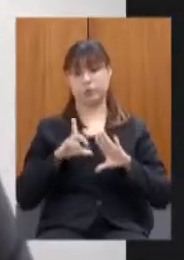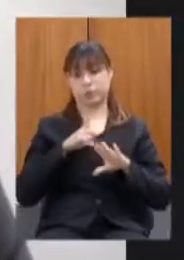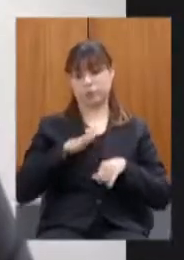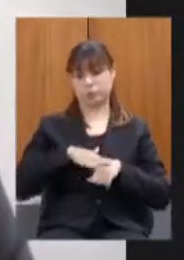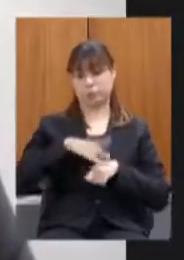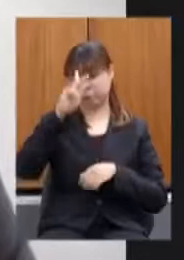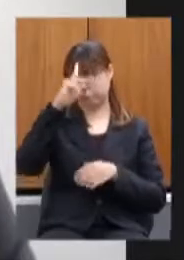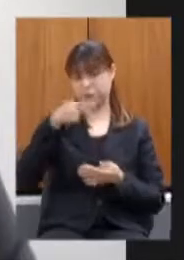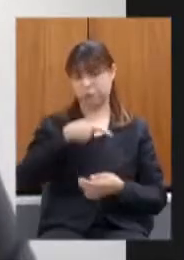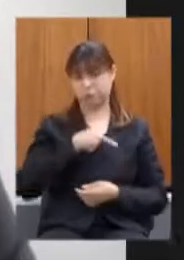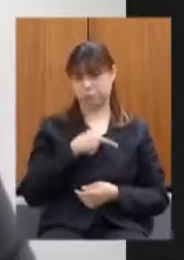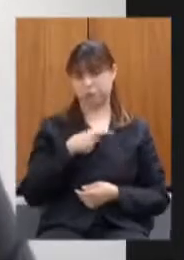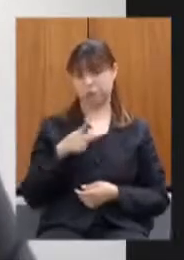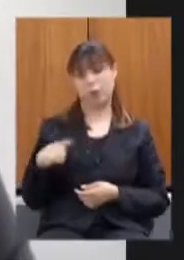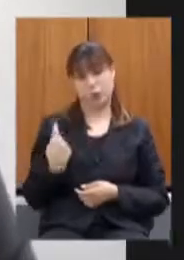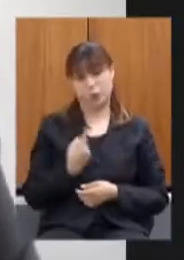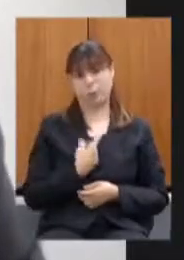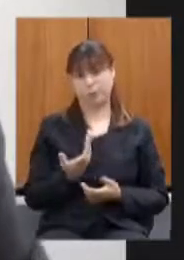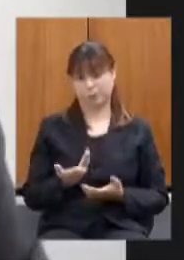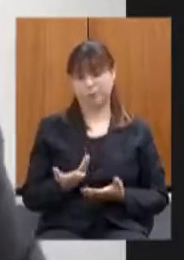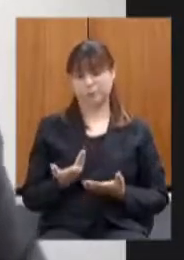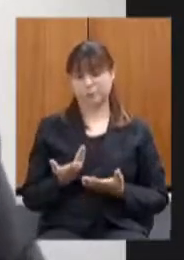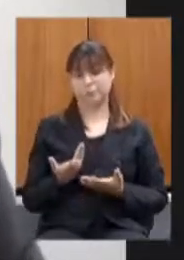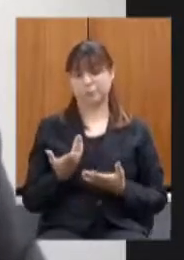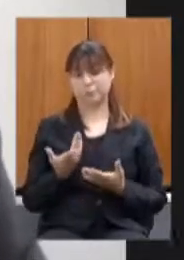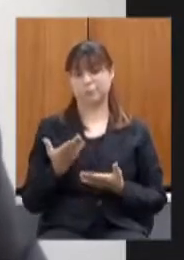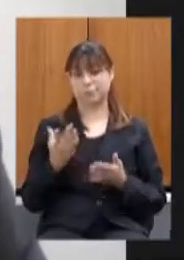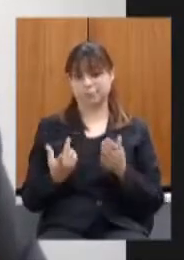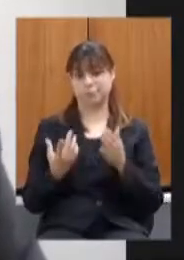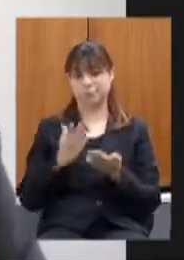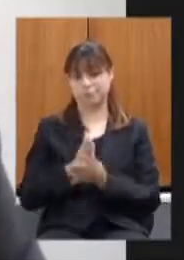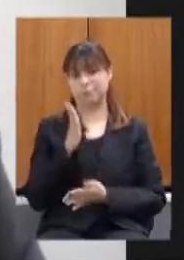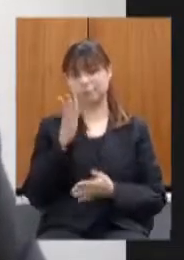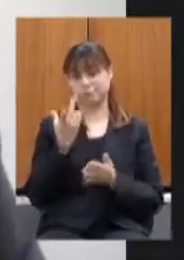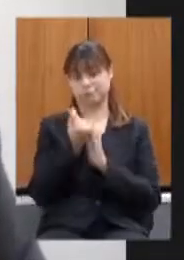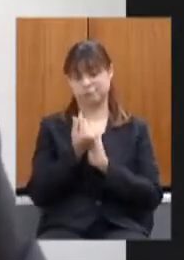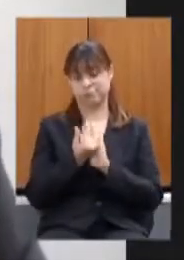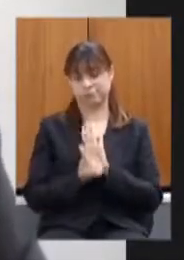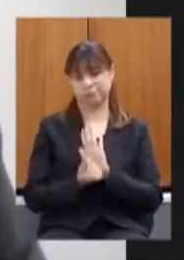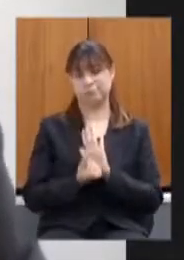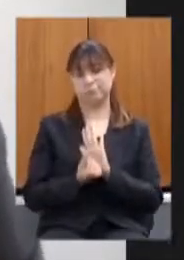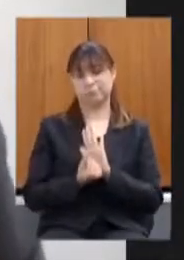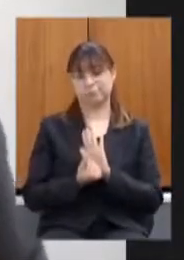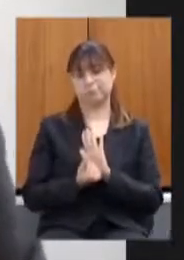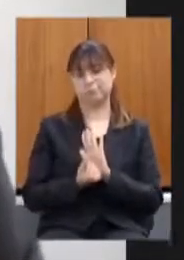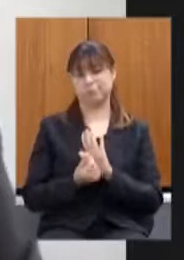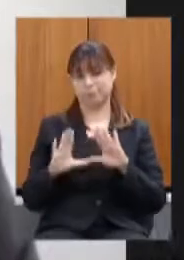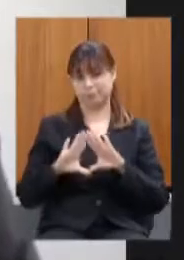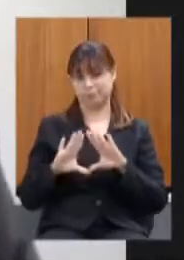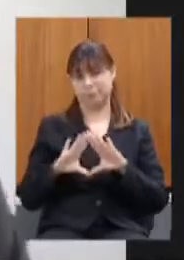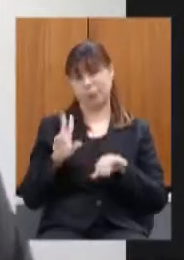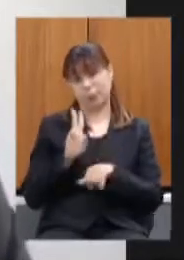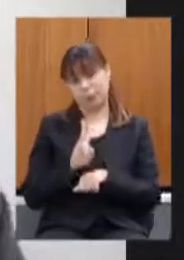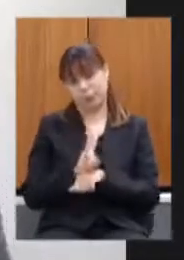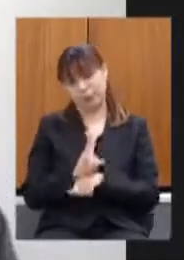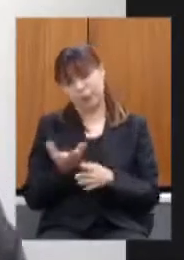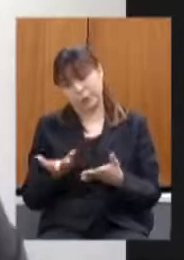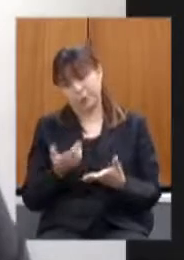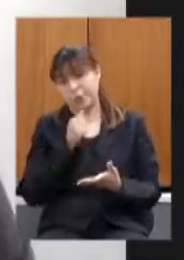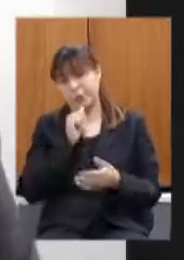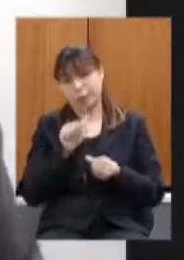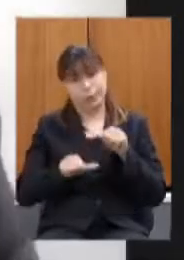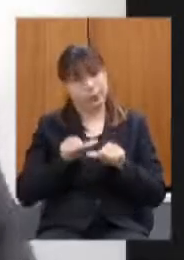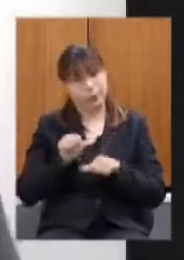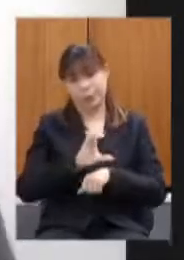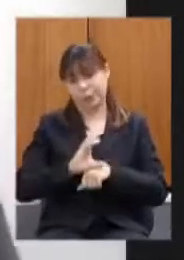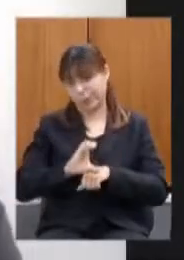quem aprova o orçamento é a Assembleia Legislativa de Minas Gerais pelo menos por enquanto enquanto não mudarem a Constituição